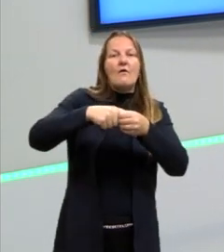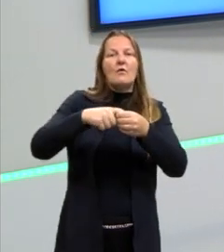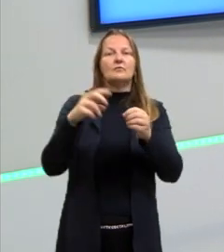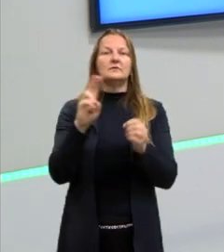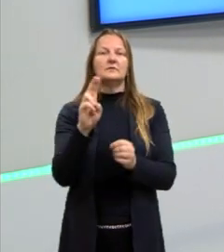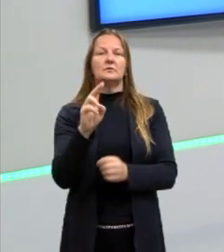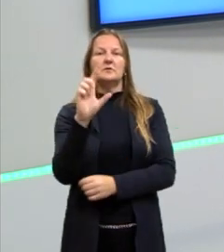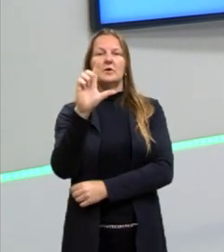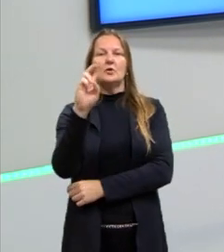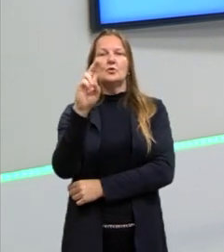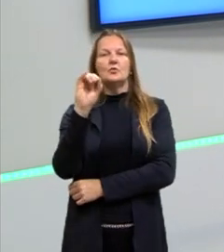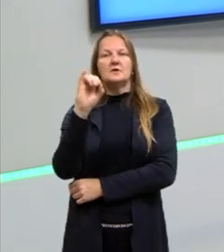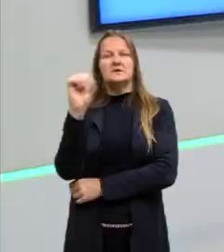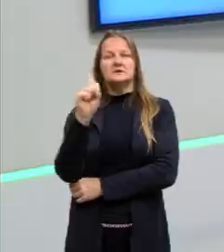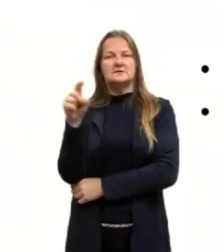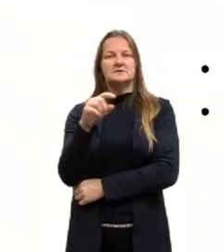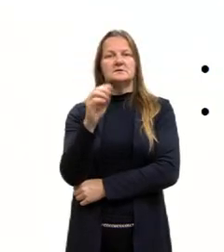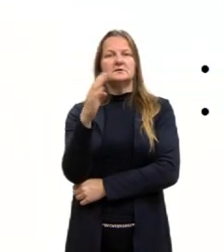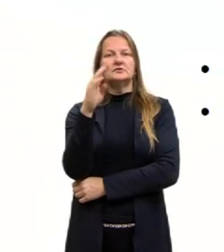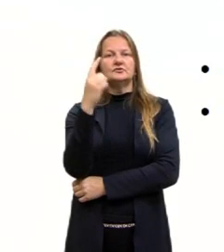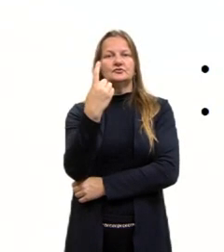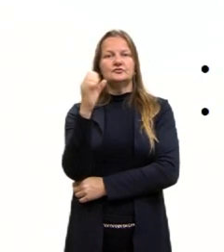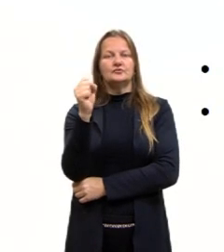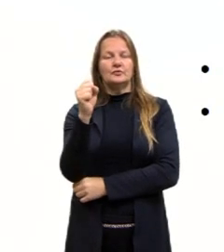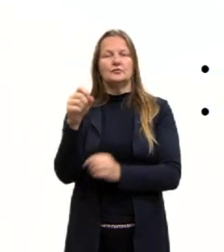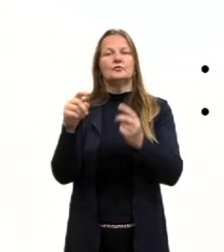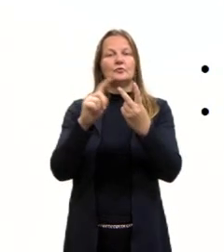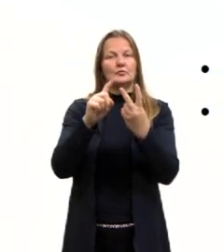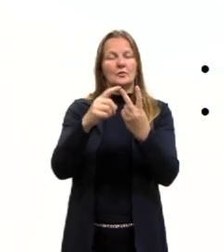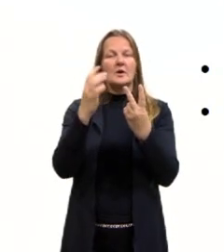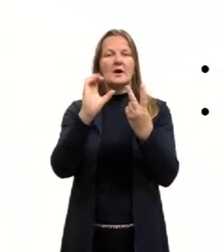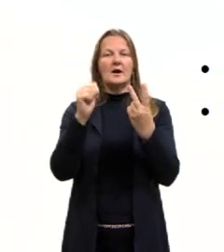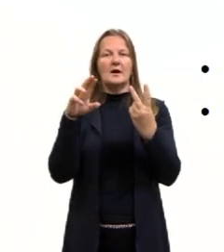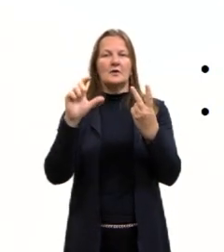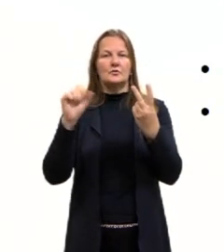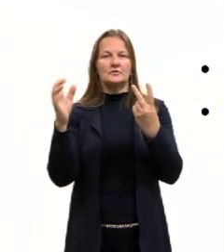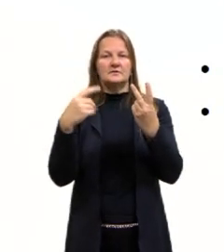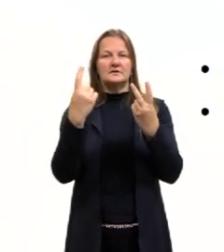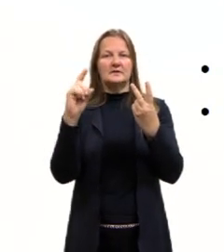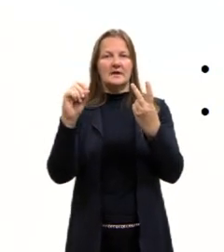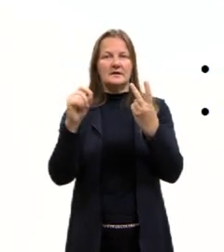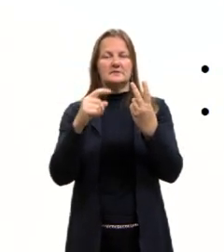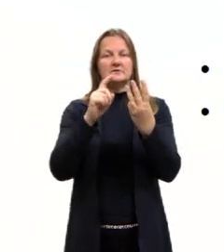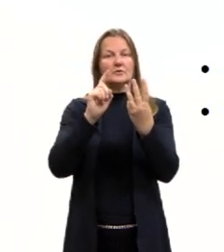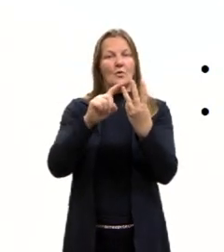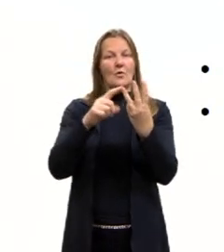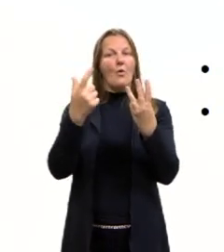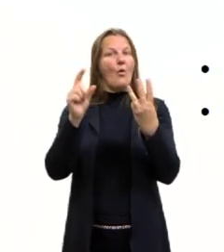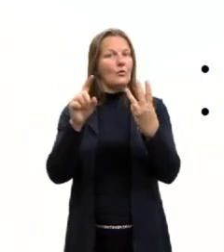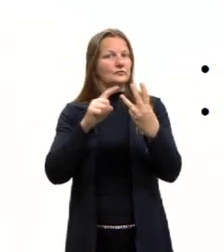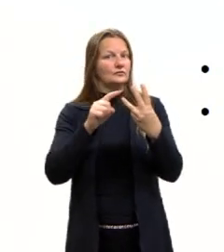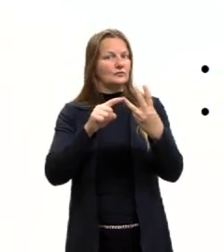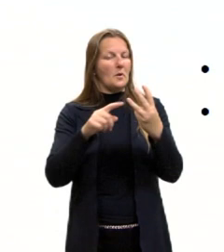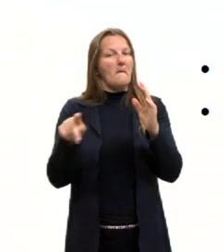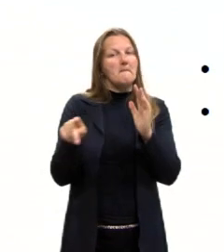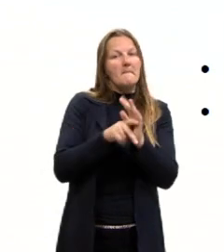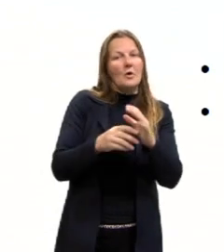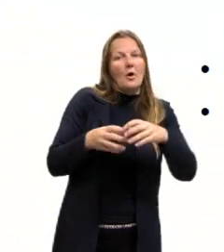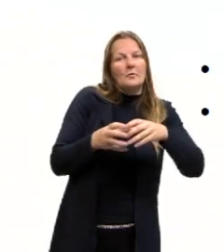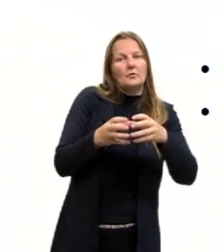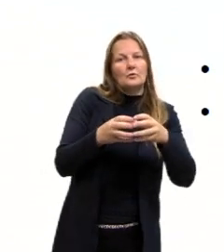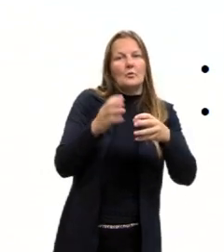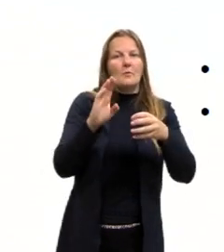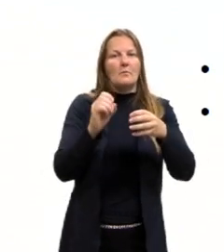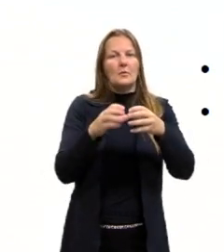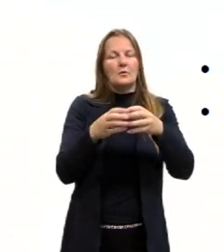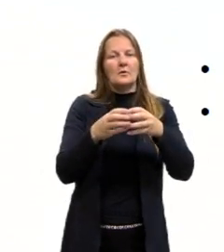Luís XVIII e Carlos X. Depois, vai ter um outro monarca, que não é da Dinastia dos Bourbons, que é